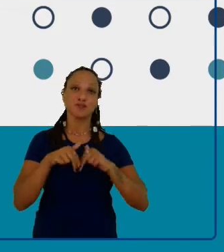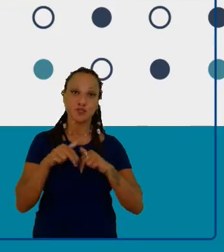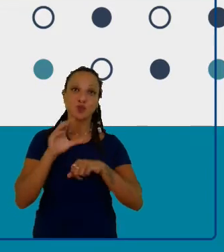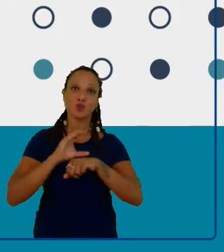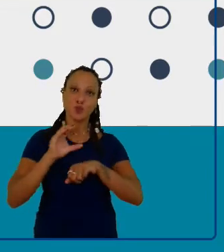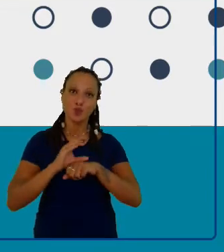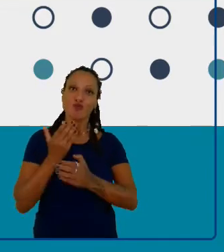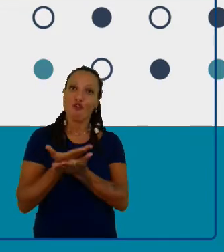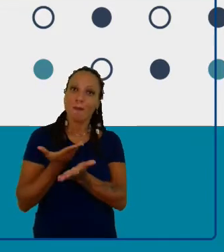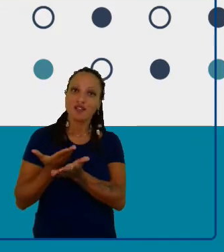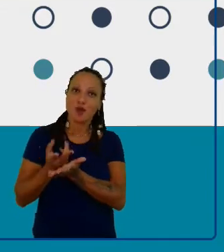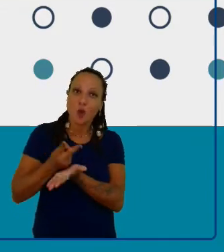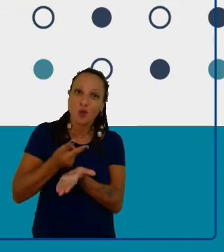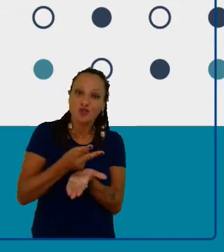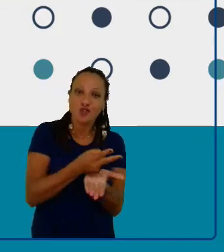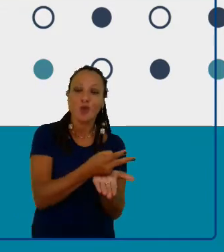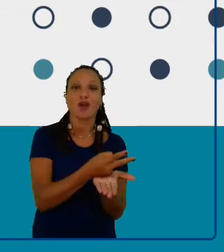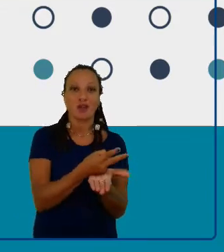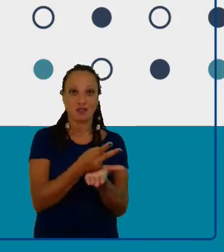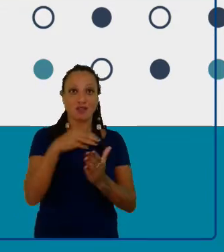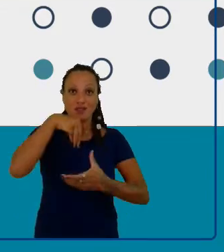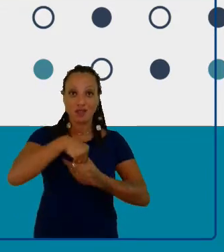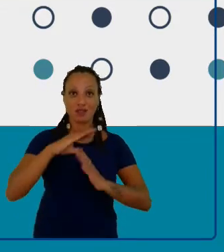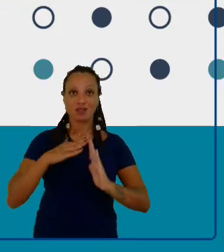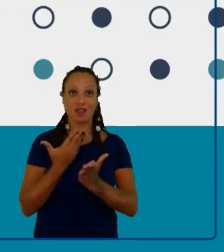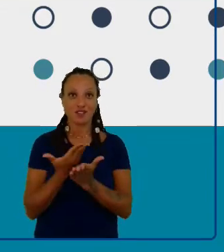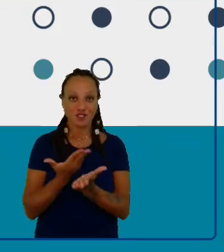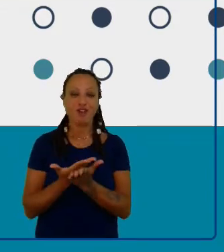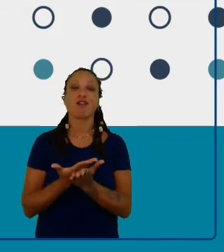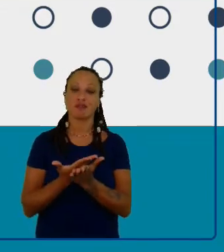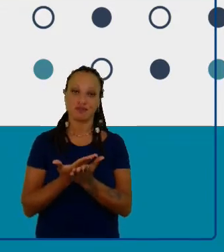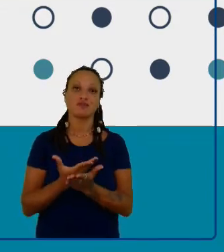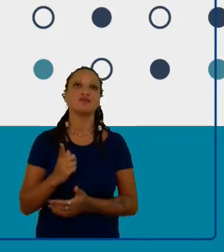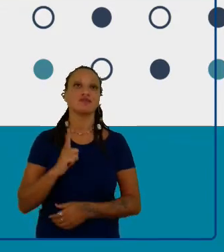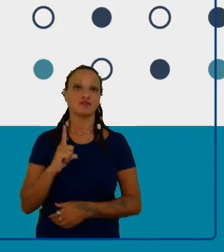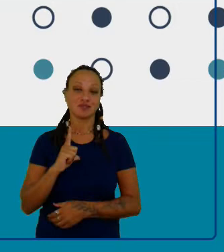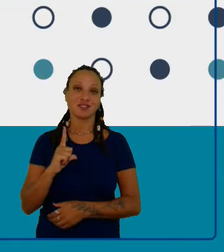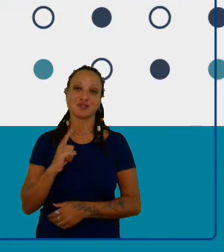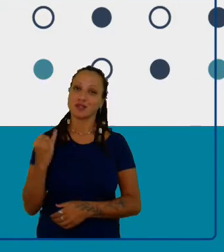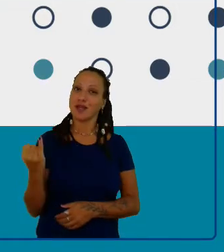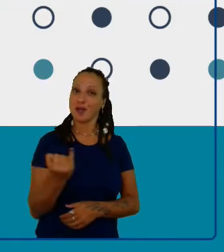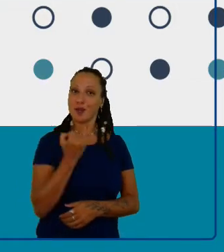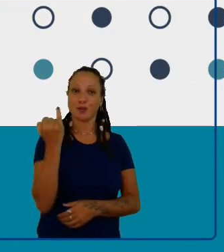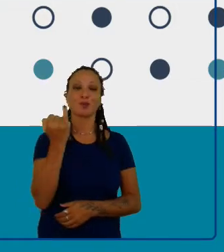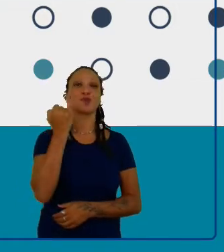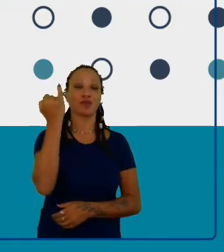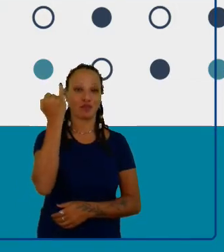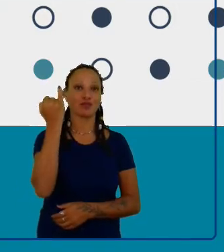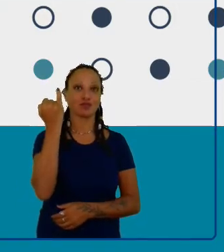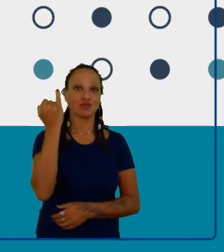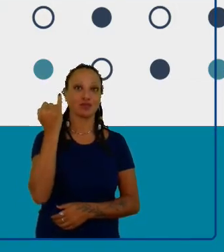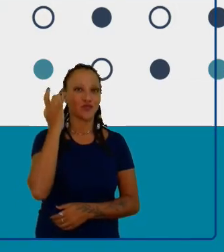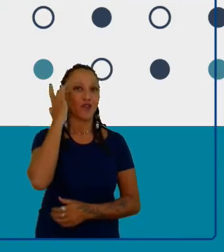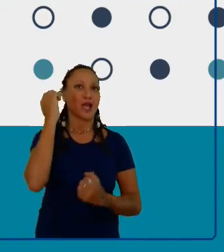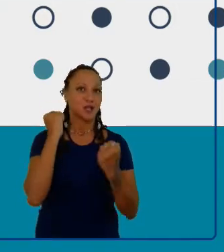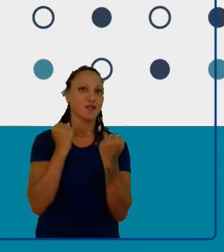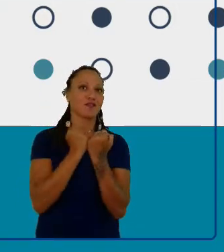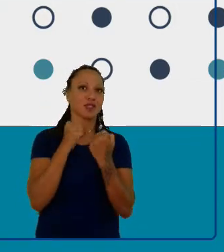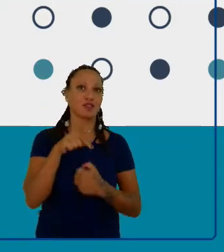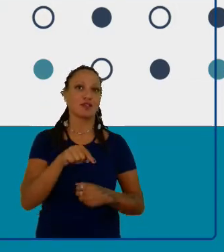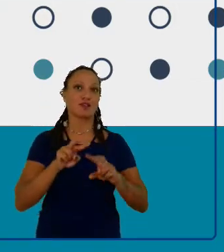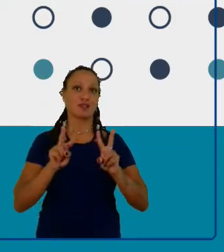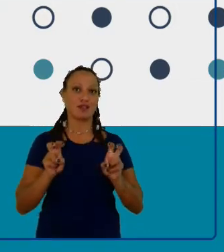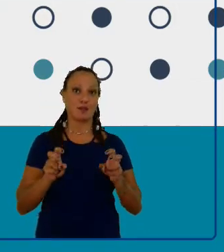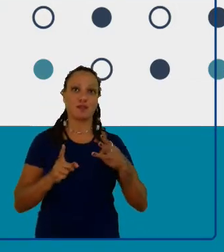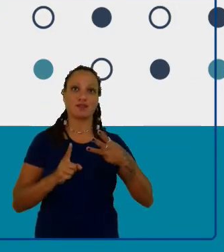garantida no espaço e no território da escola, ela é muito importante. E o quarto